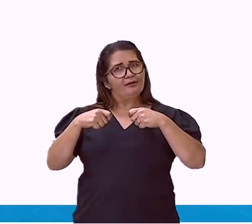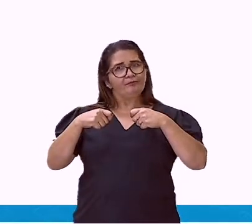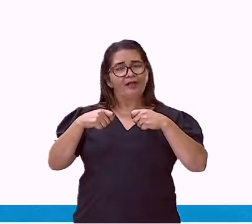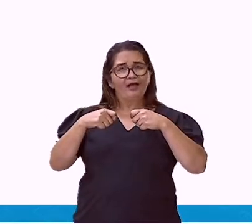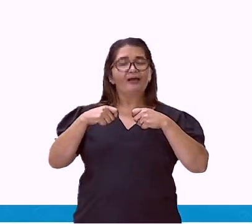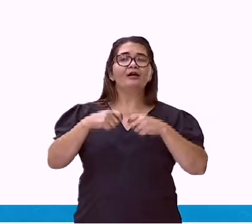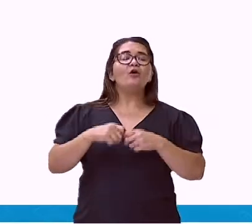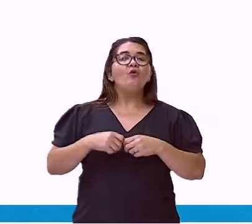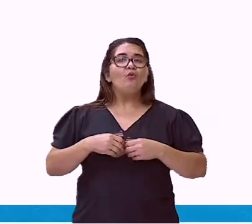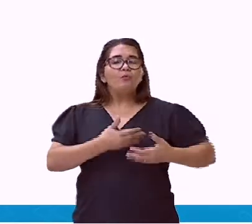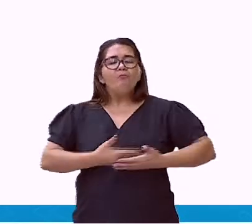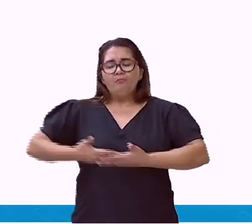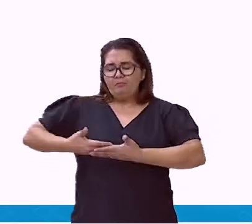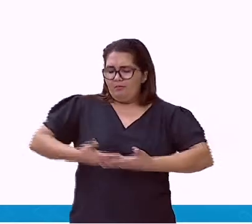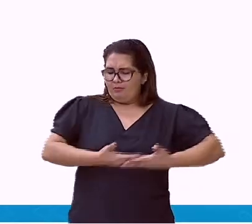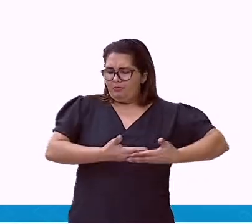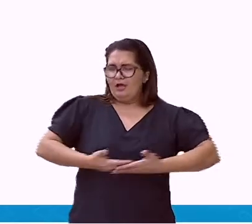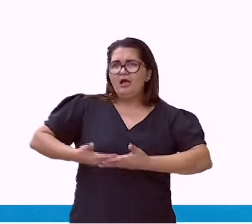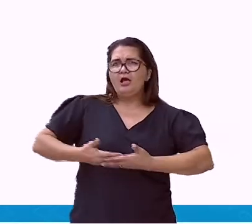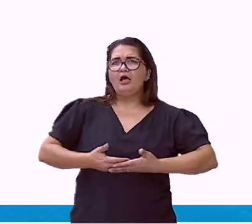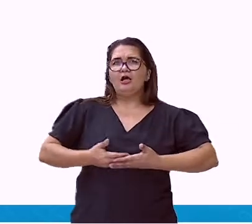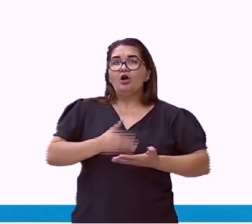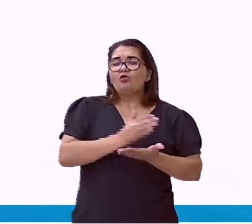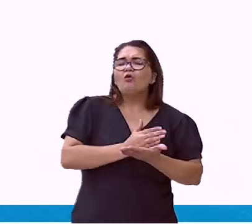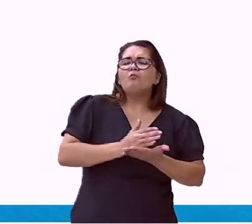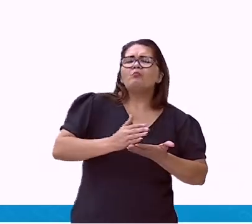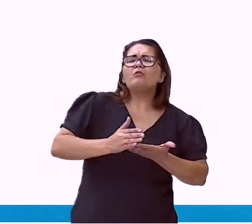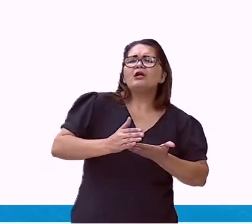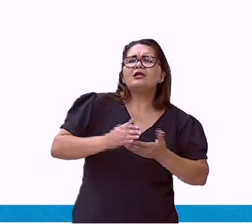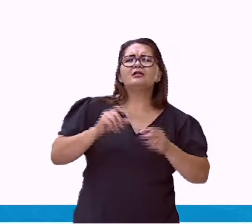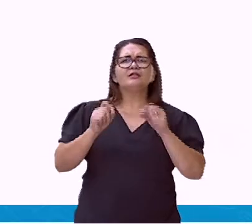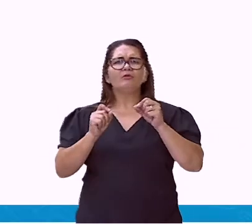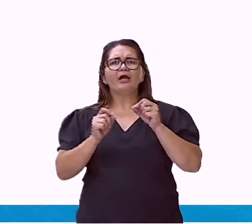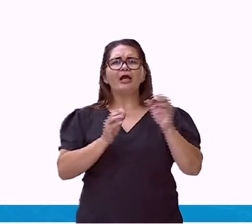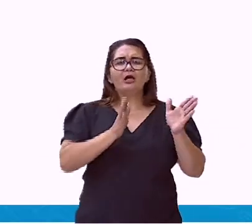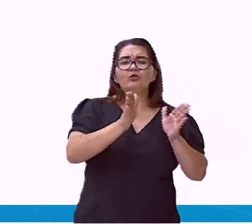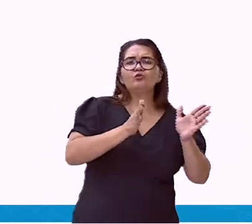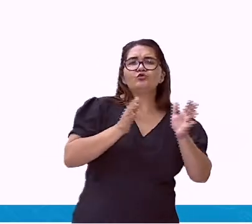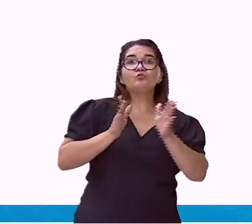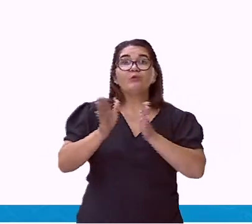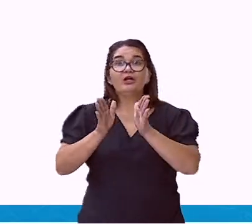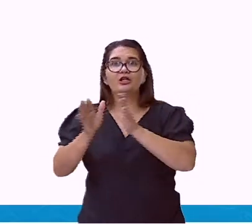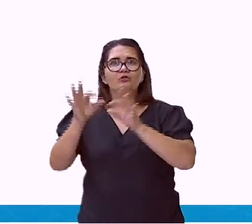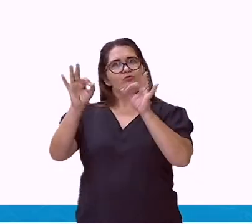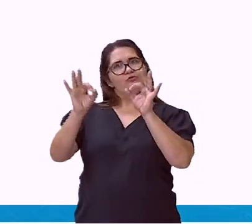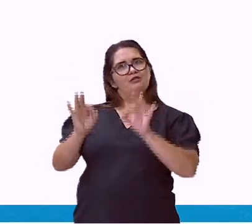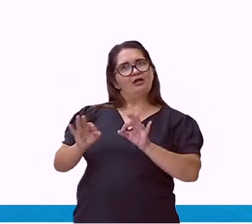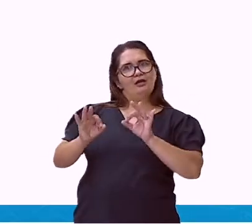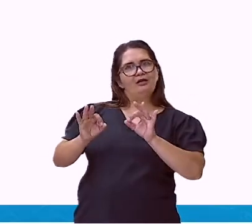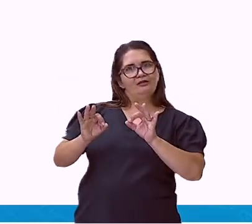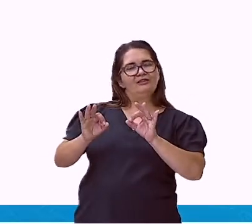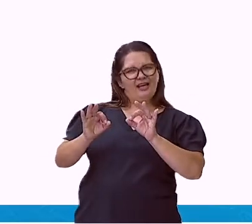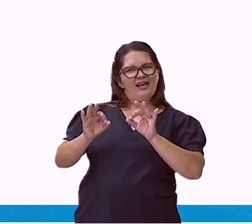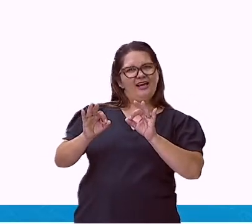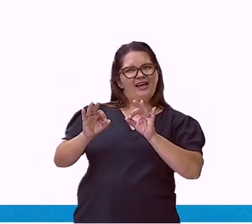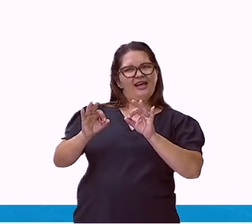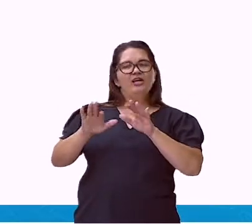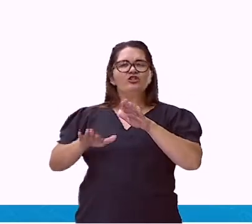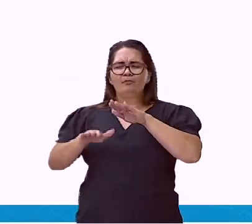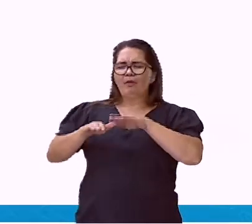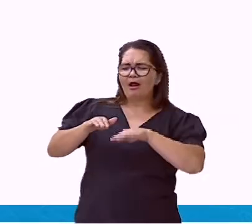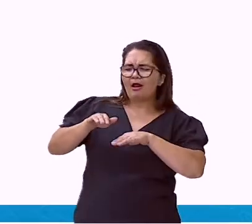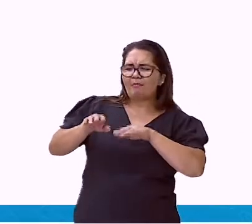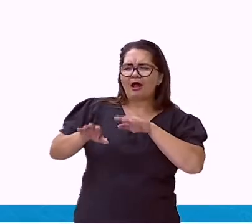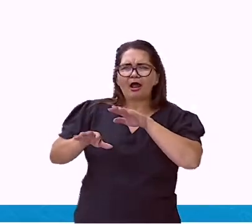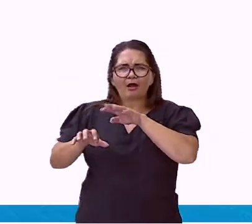rapidinho esse bebê já está andando, começa a balbociar, né? A fazer barulhos, sons que antes ele não fazia